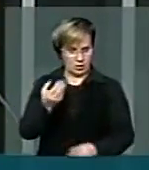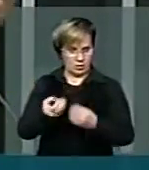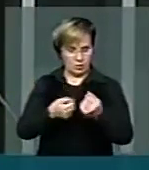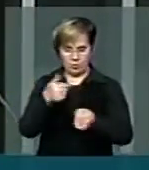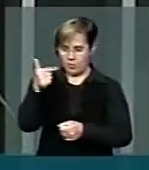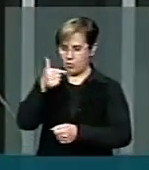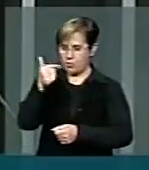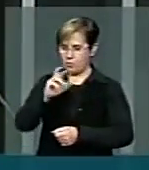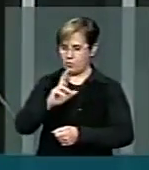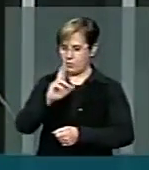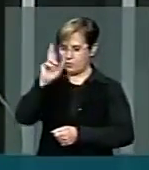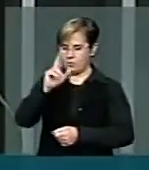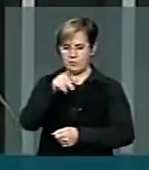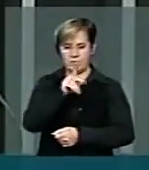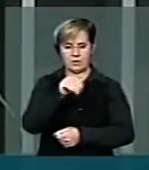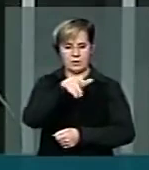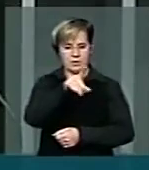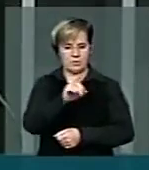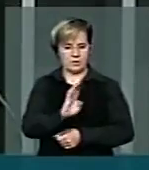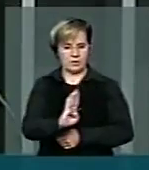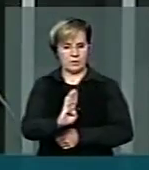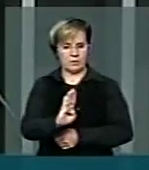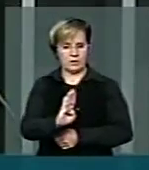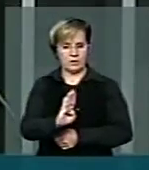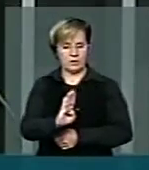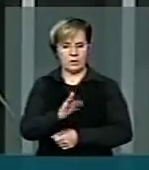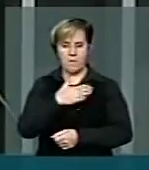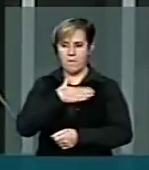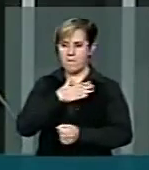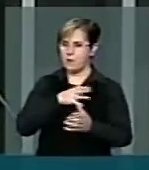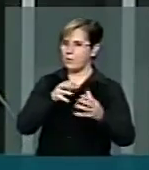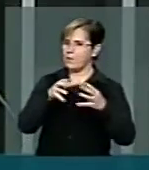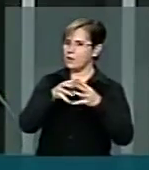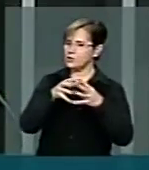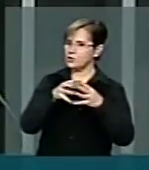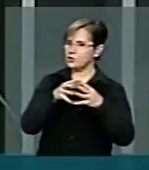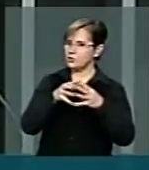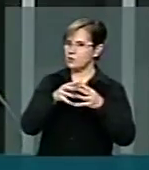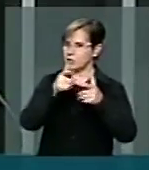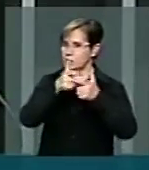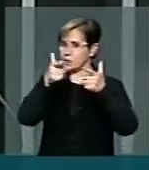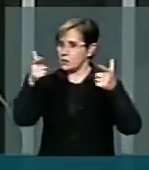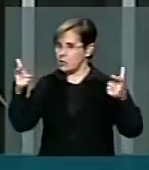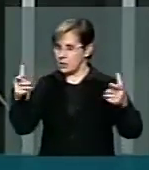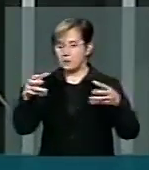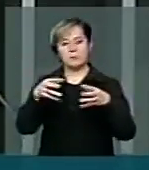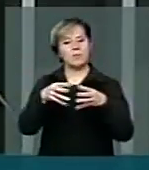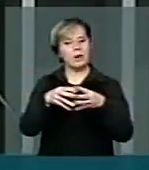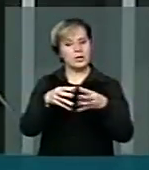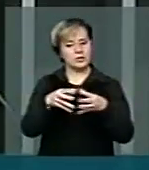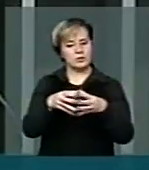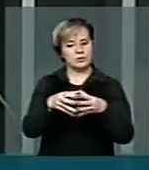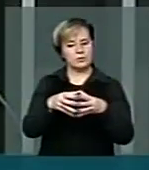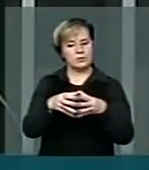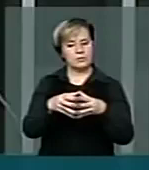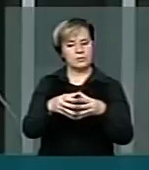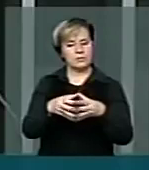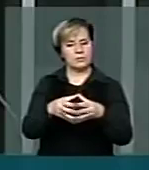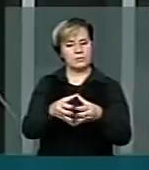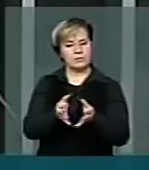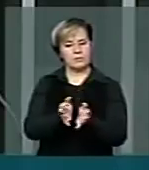de vice-líder do PMDB, meu partido, grande partido, que tem